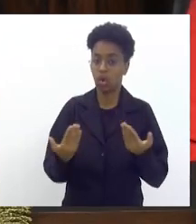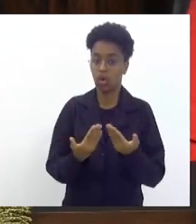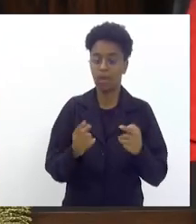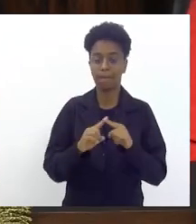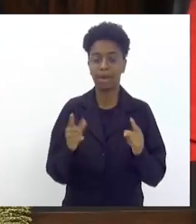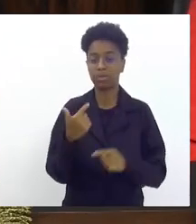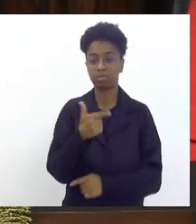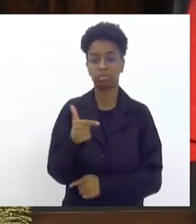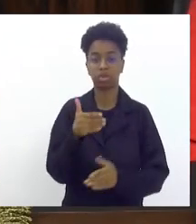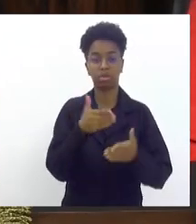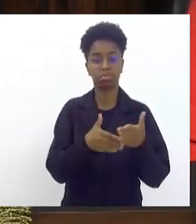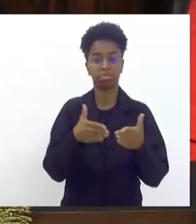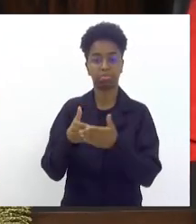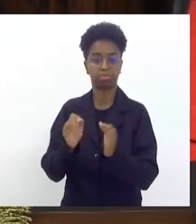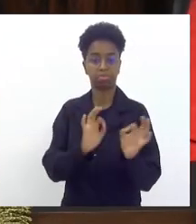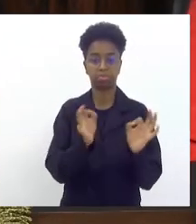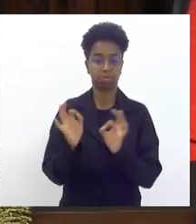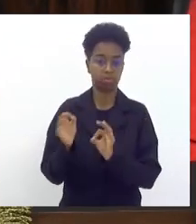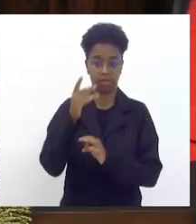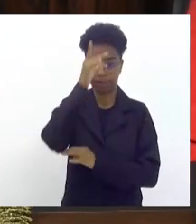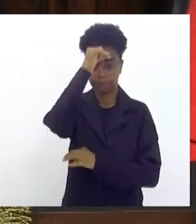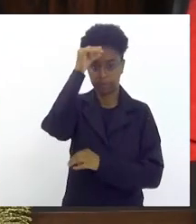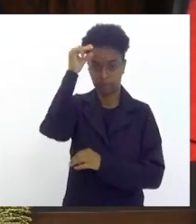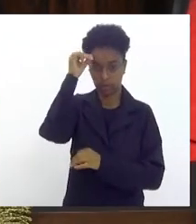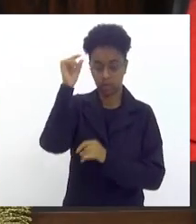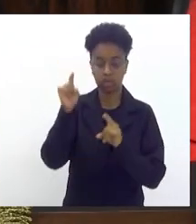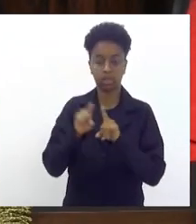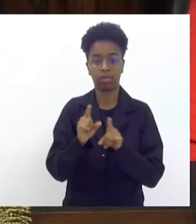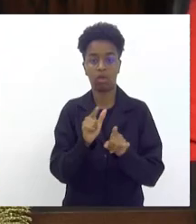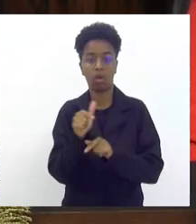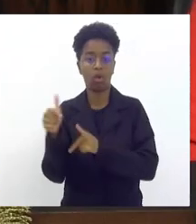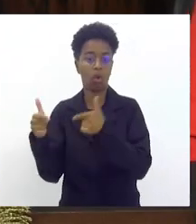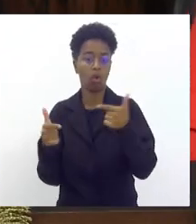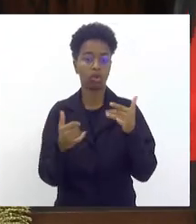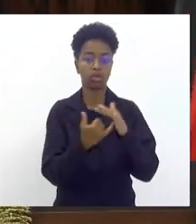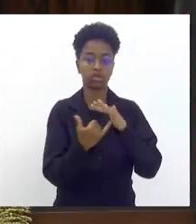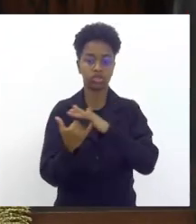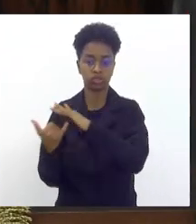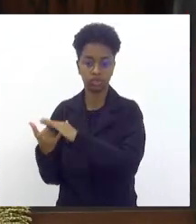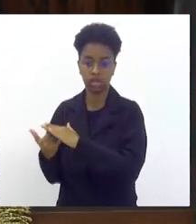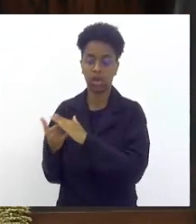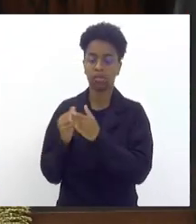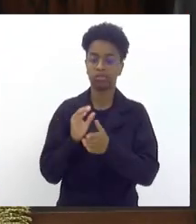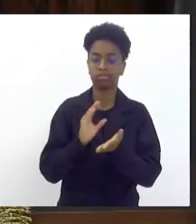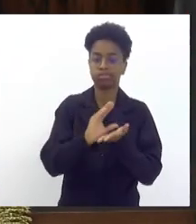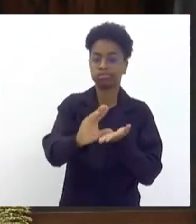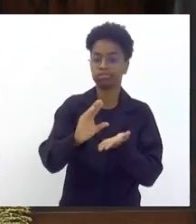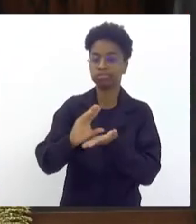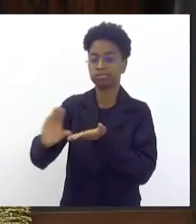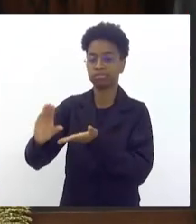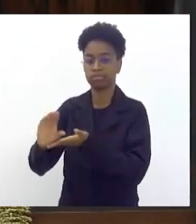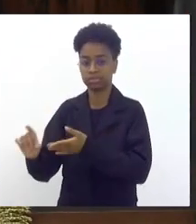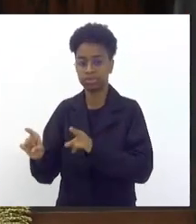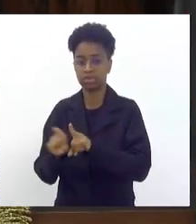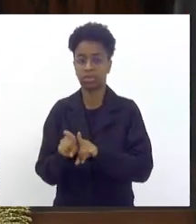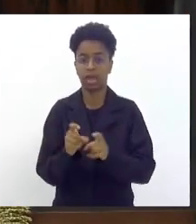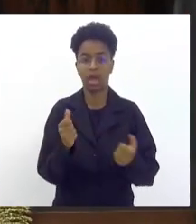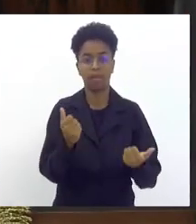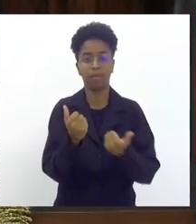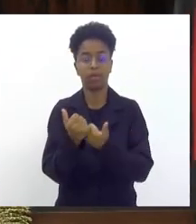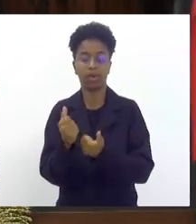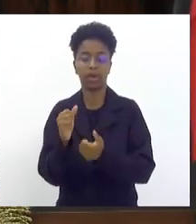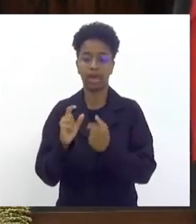existe nenhum impeditivo das prefeituras e de entidades estarem subsidiando também o carnaval e